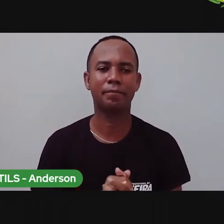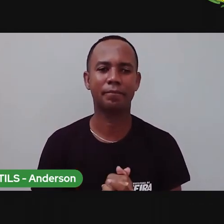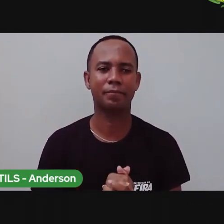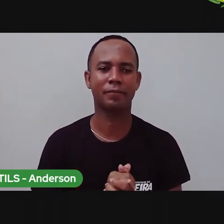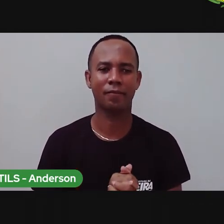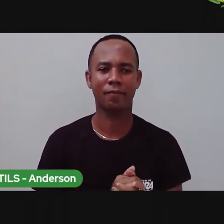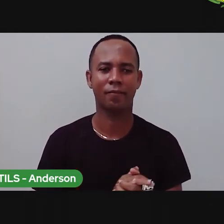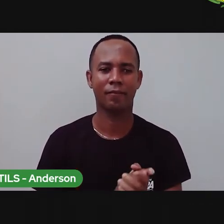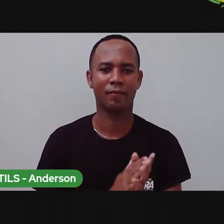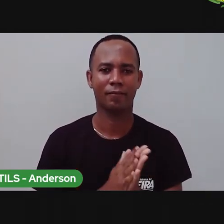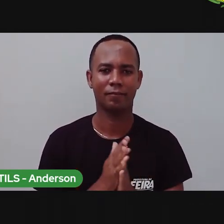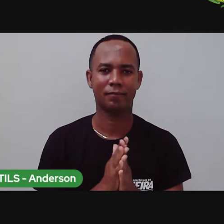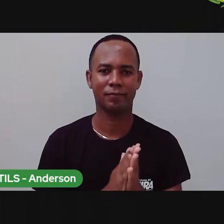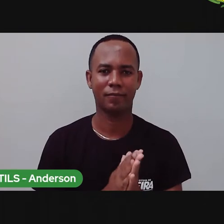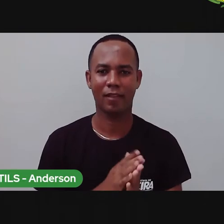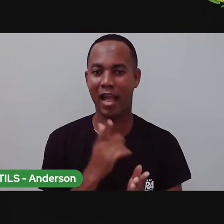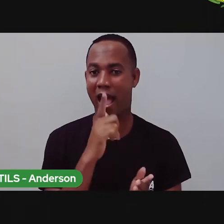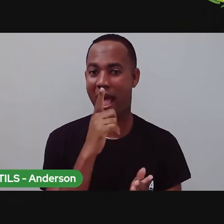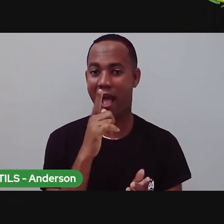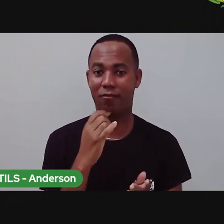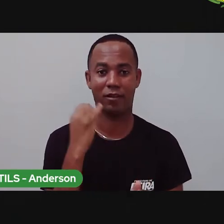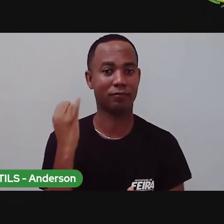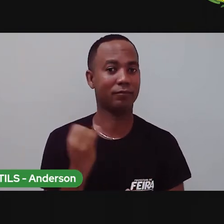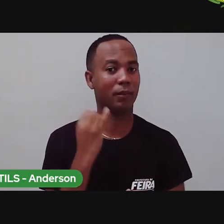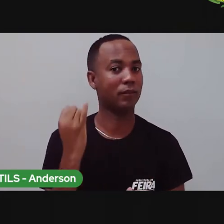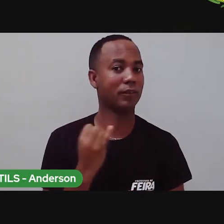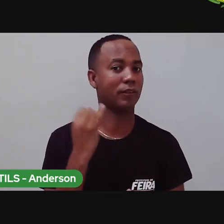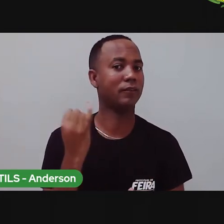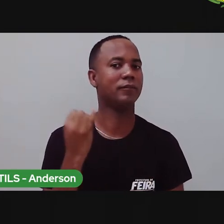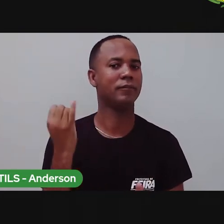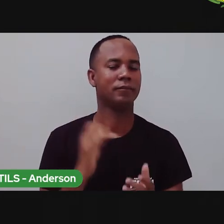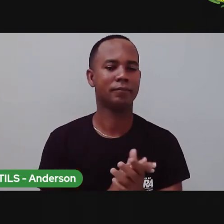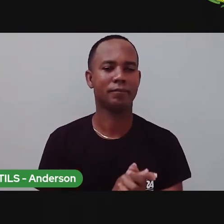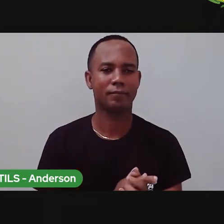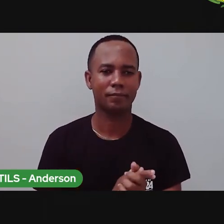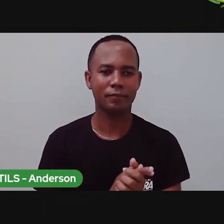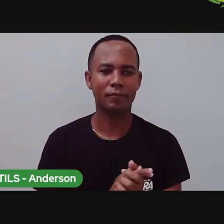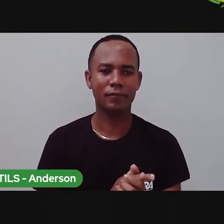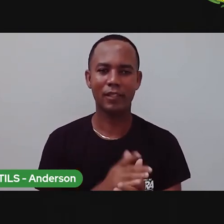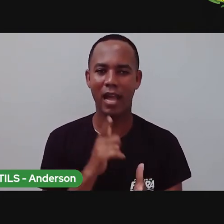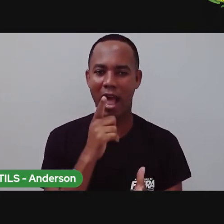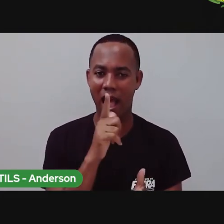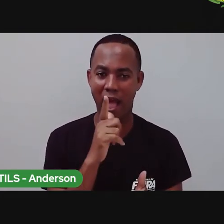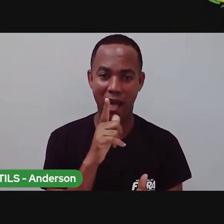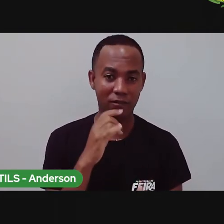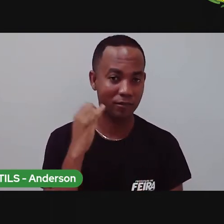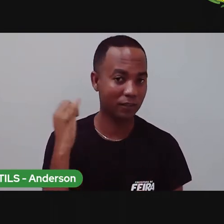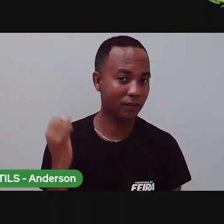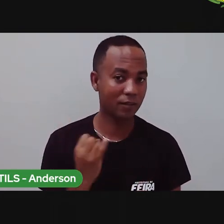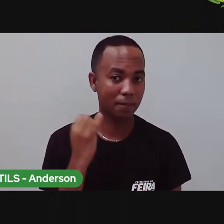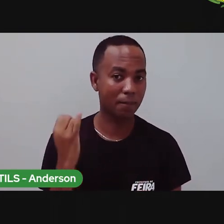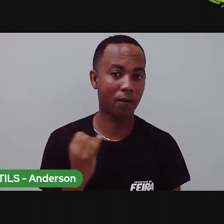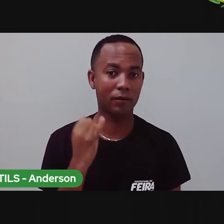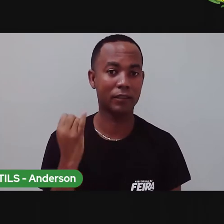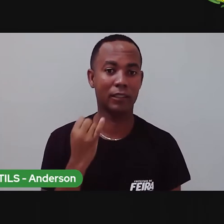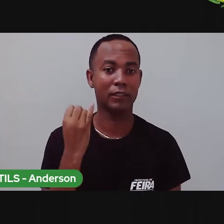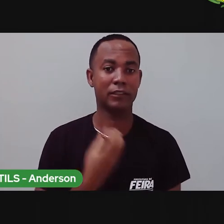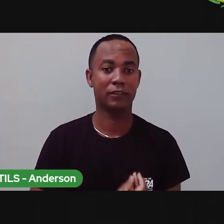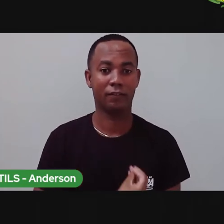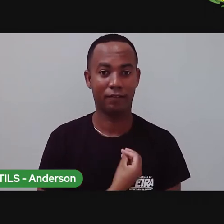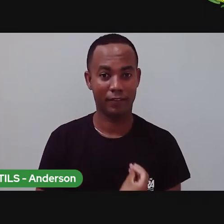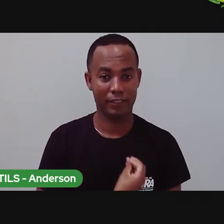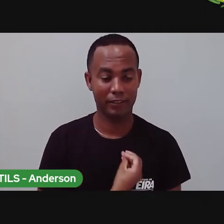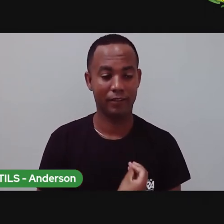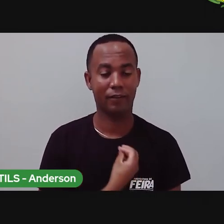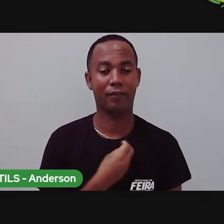Ah, bebê, água é importante, viu, Fata? Tava se hidratando pra a pele. A gente tá falando aqui que água é muito importante, né? Pros seres vivos e como o